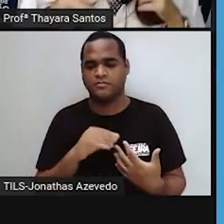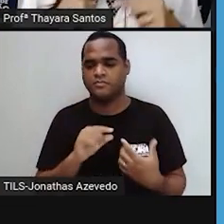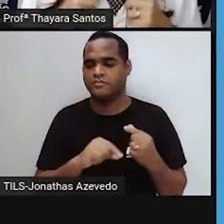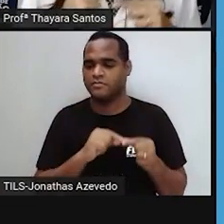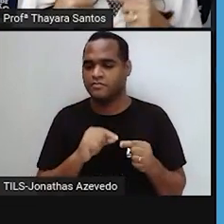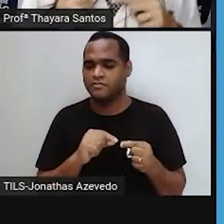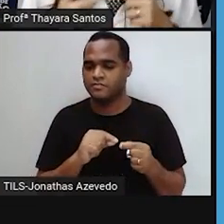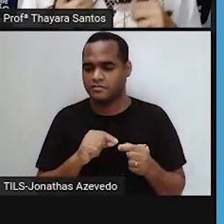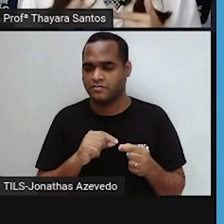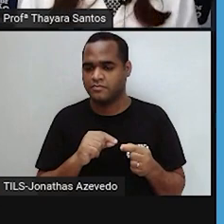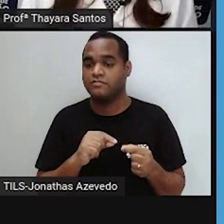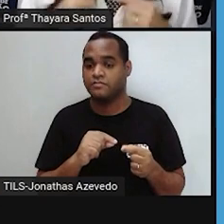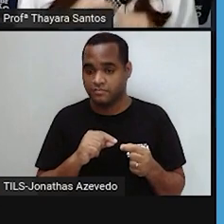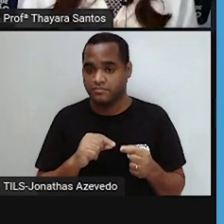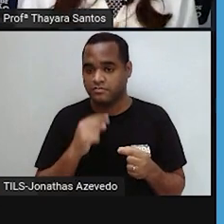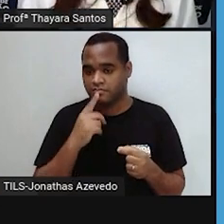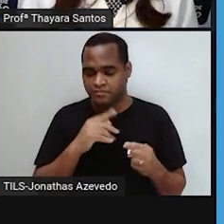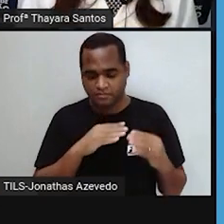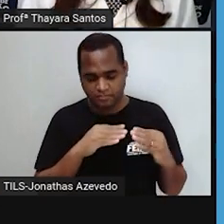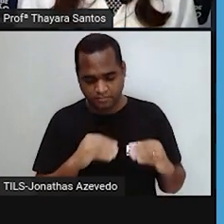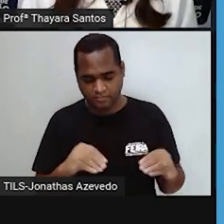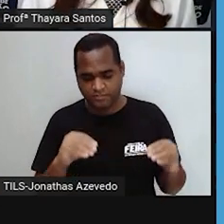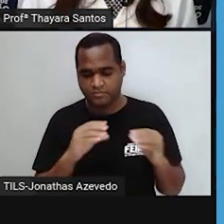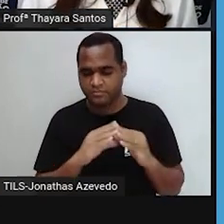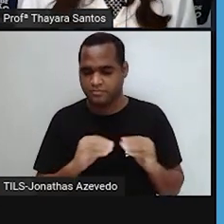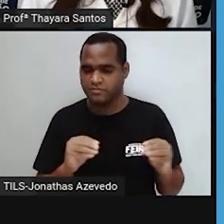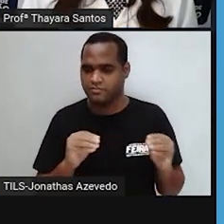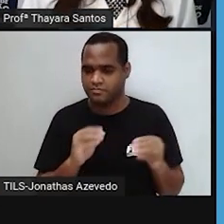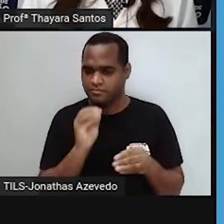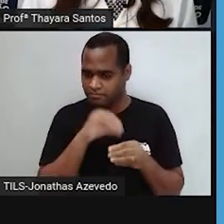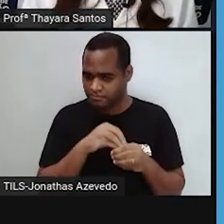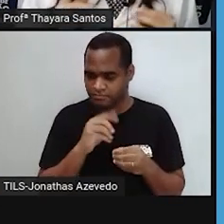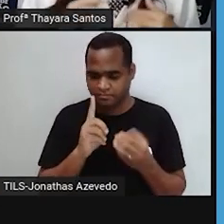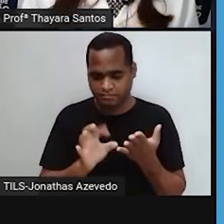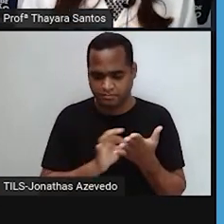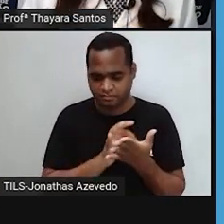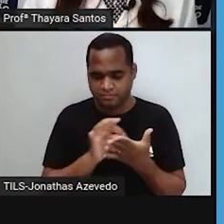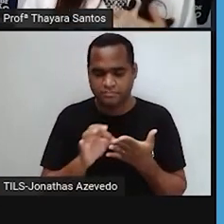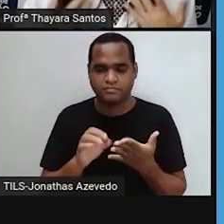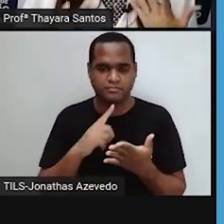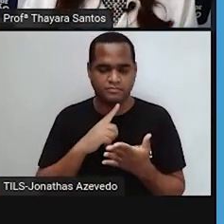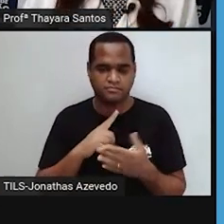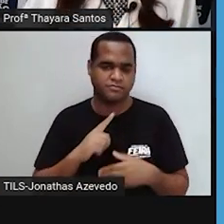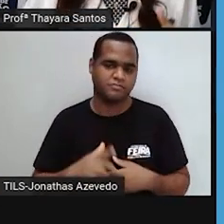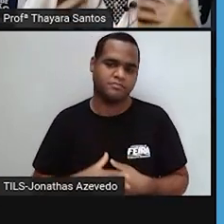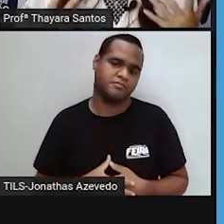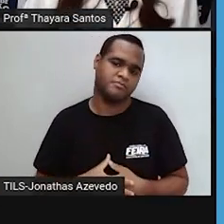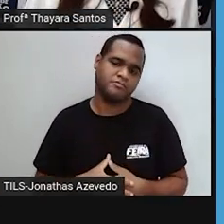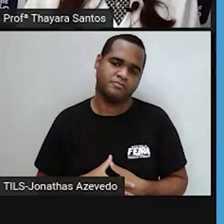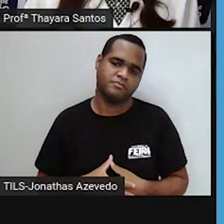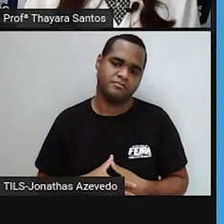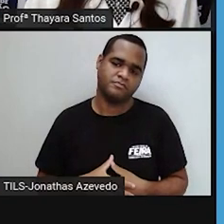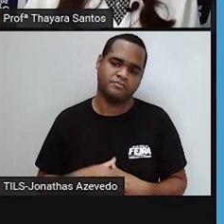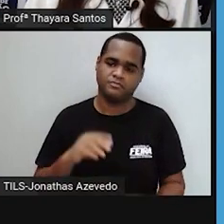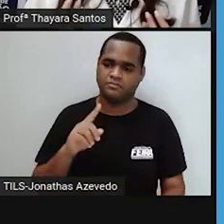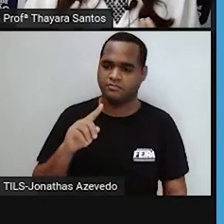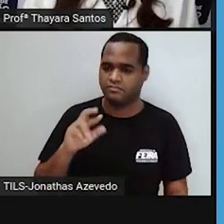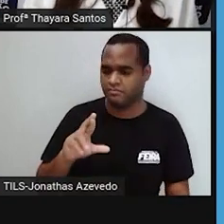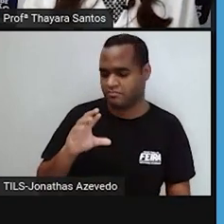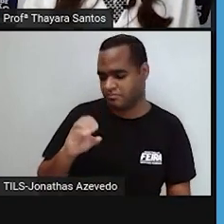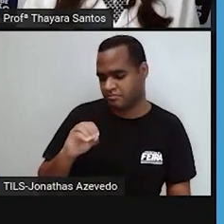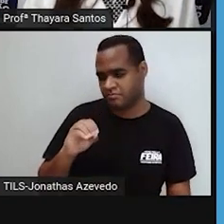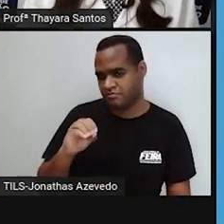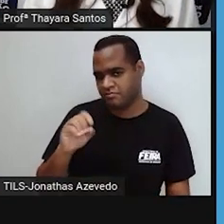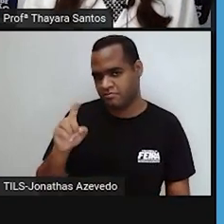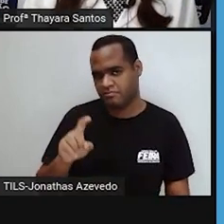que faz a decomposição dessa substância dentro das nossas células. E onde é que eu encontro o peroxissomos? Então